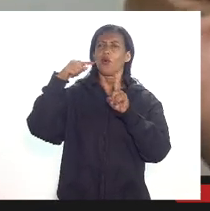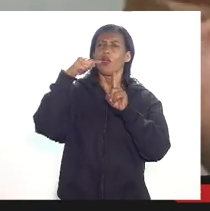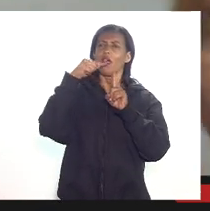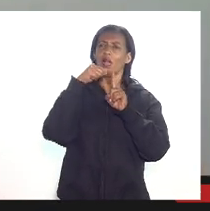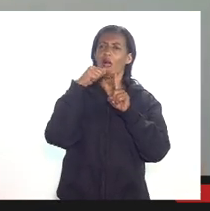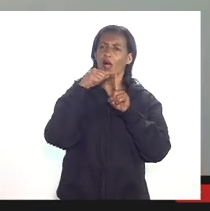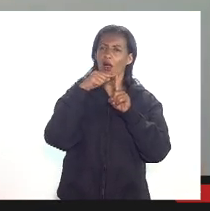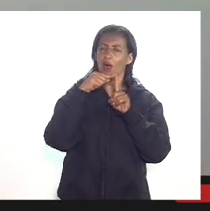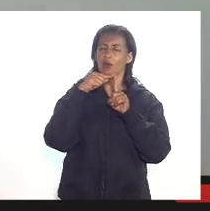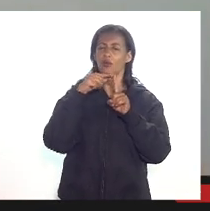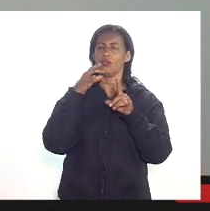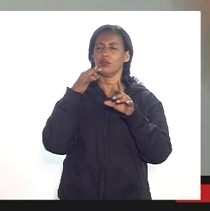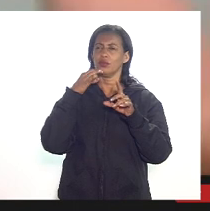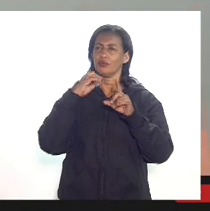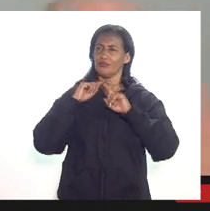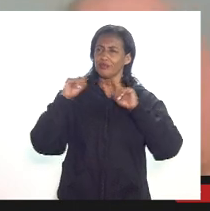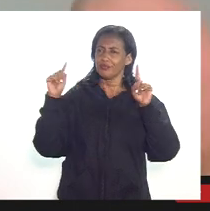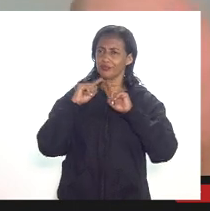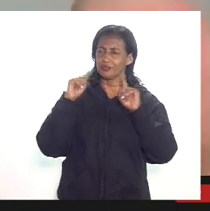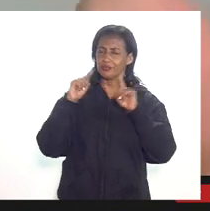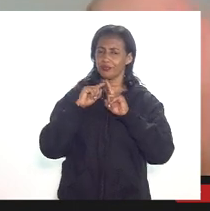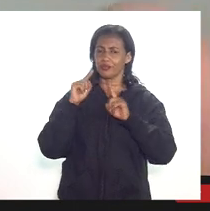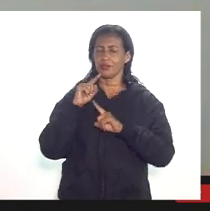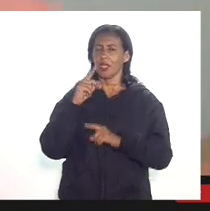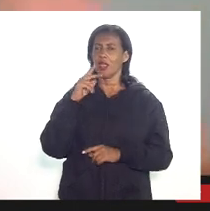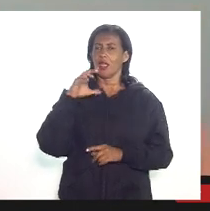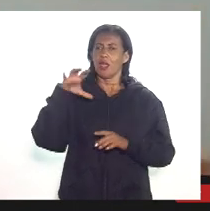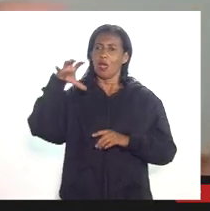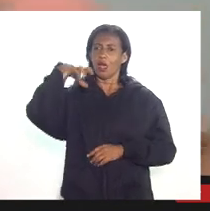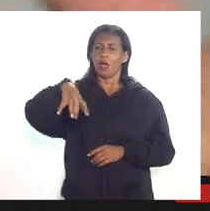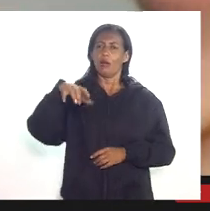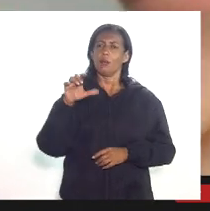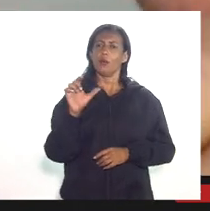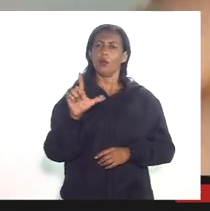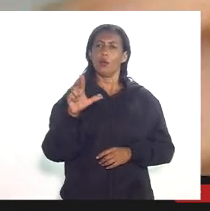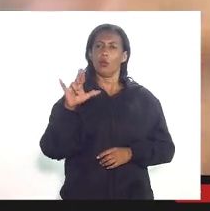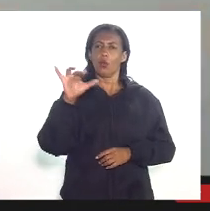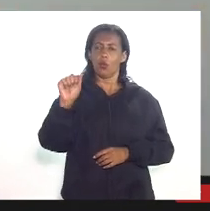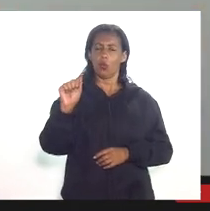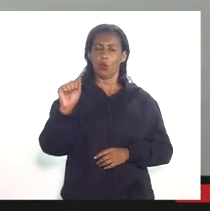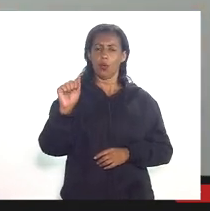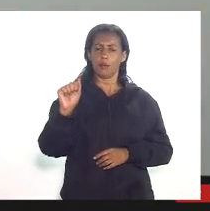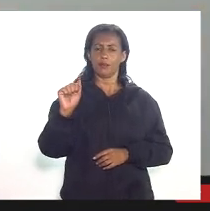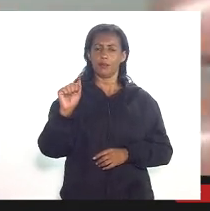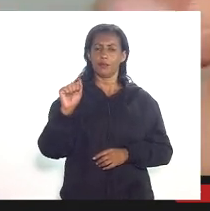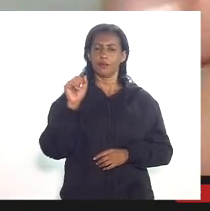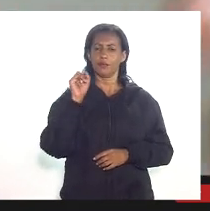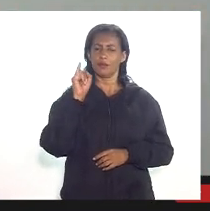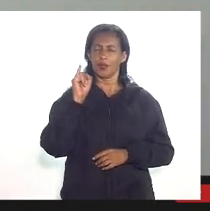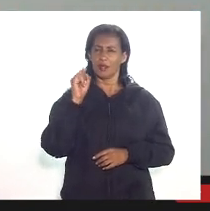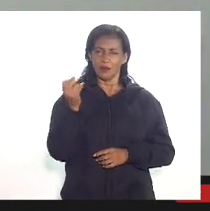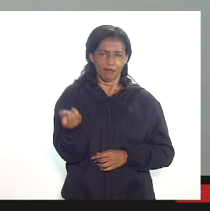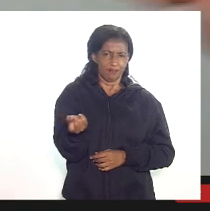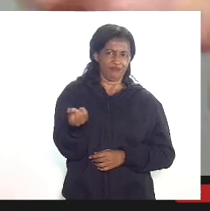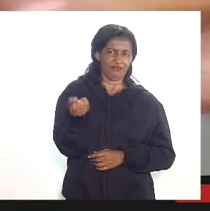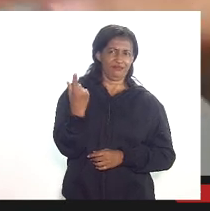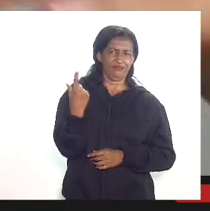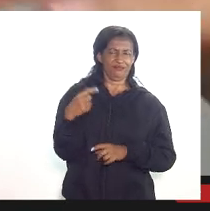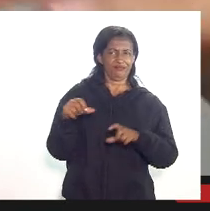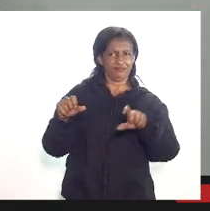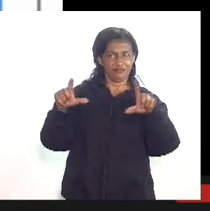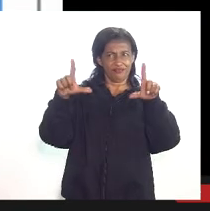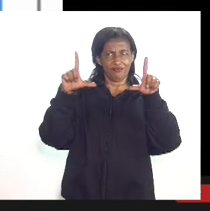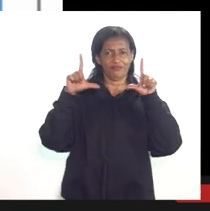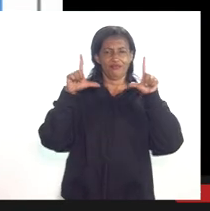questionamentos esse aqui é o campo de Lula então quando vocês veem o comportamento da alíquota efetiva dele há uma estranheza em frente ao